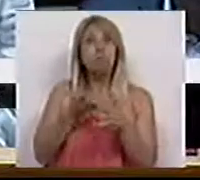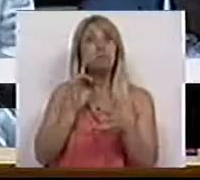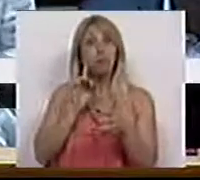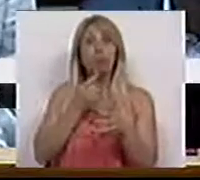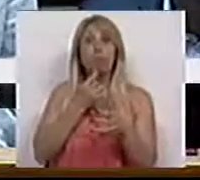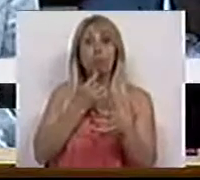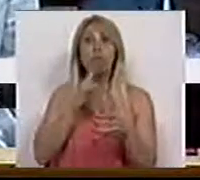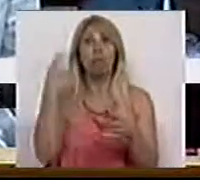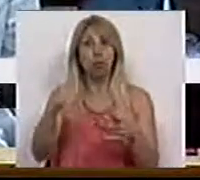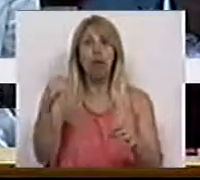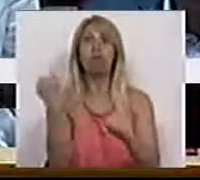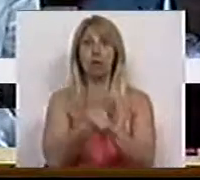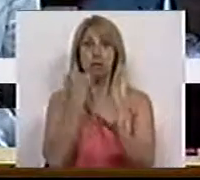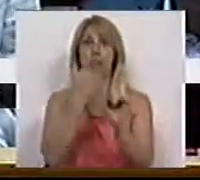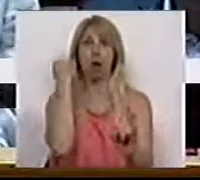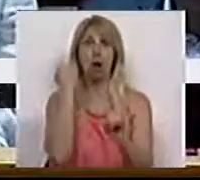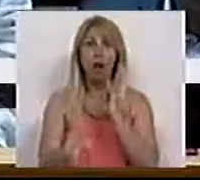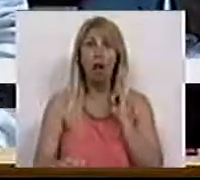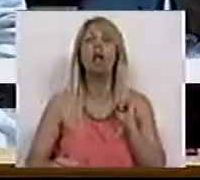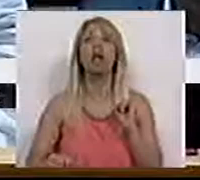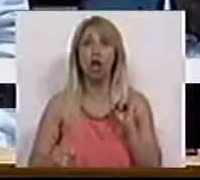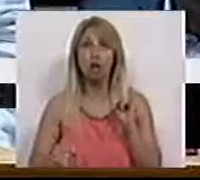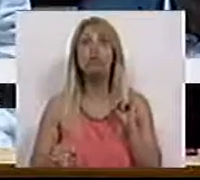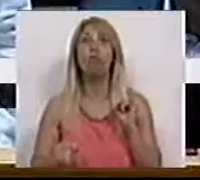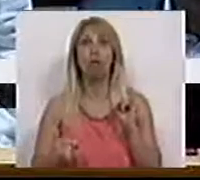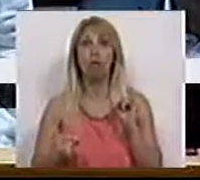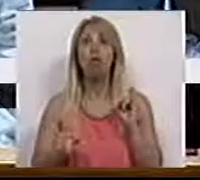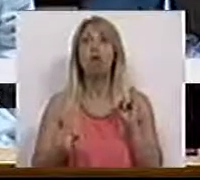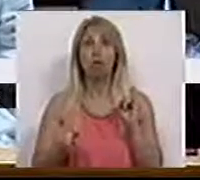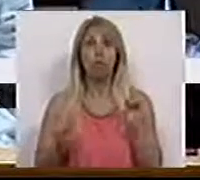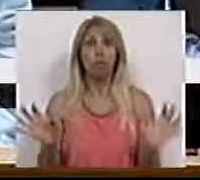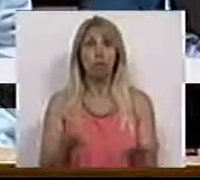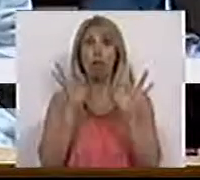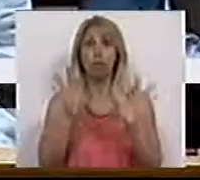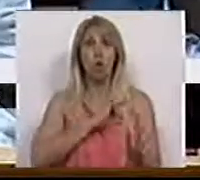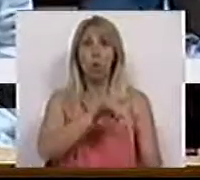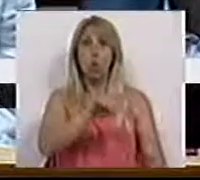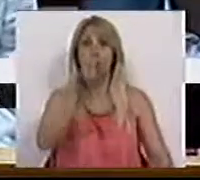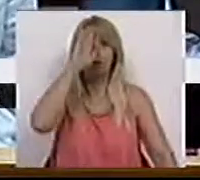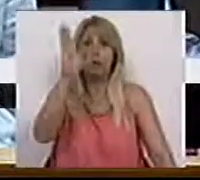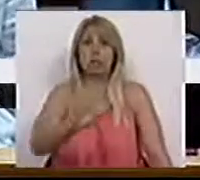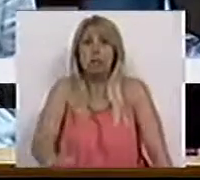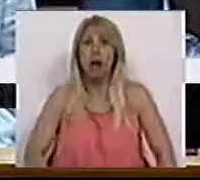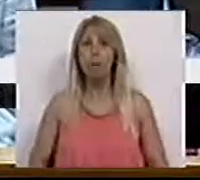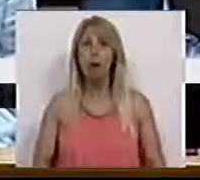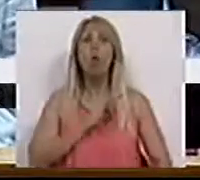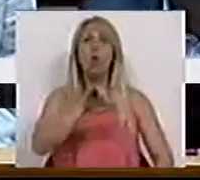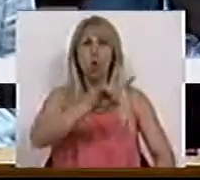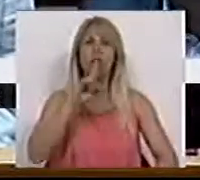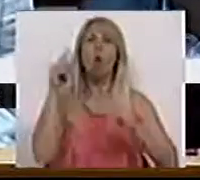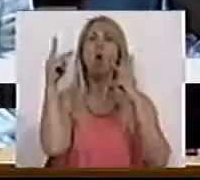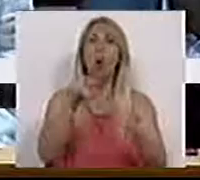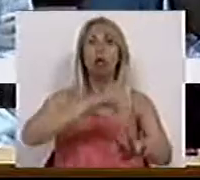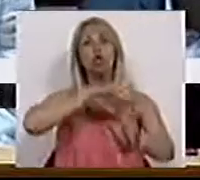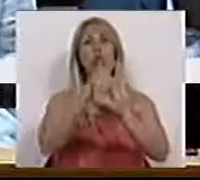desenvolvem trabalho de risco e de insalubridade, como o senhor bem sabe. Os senhores vão cortar em